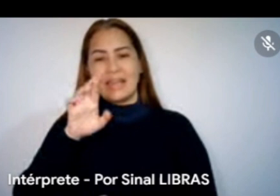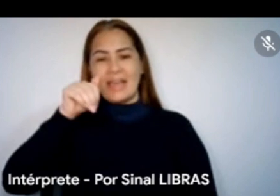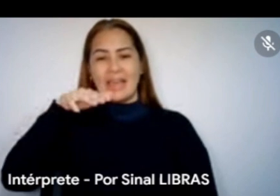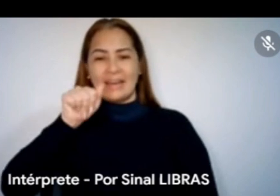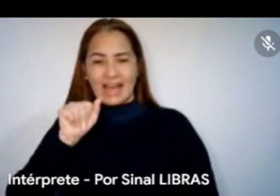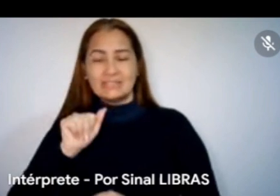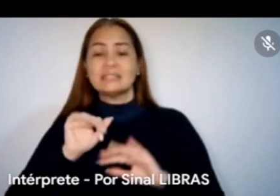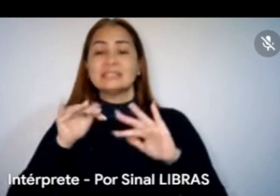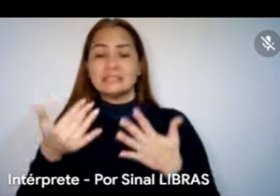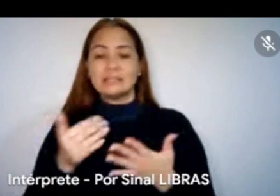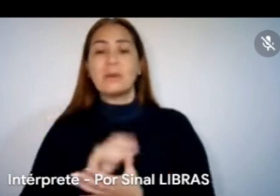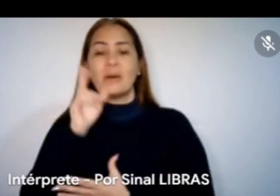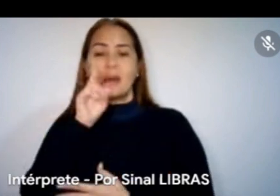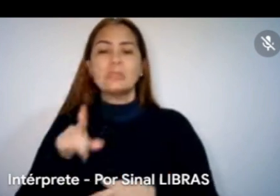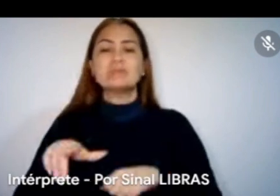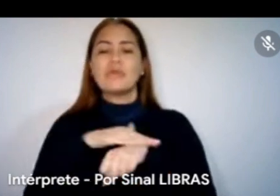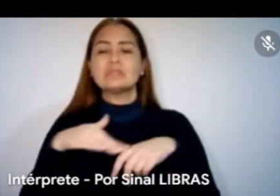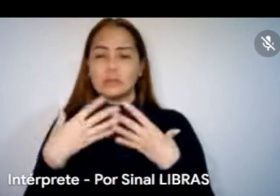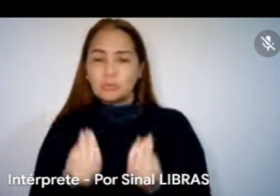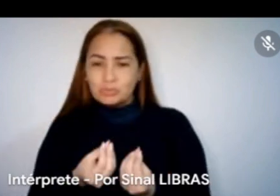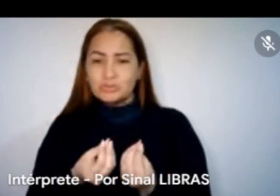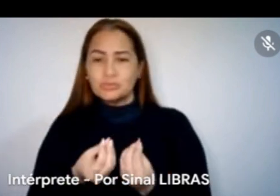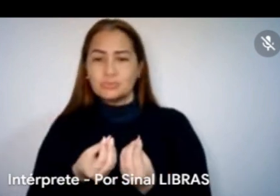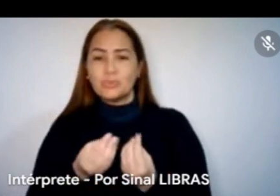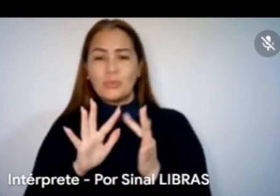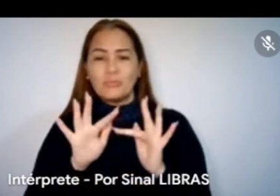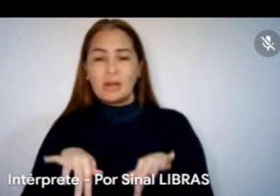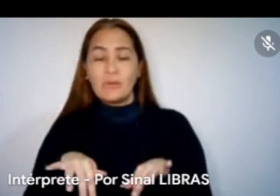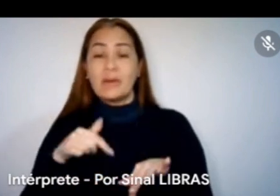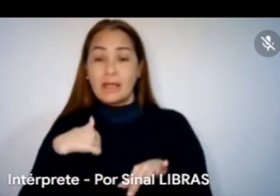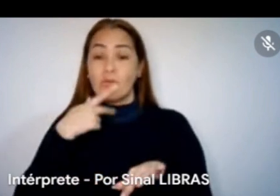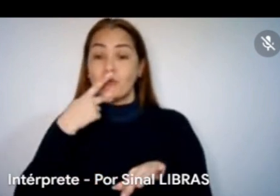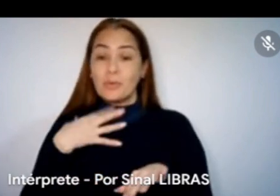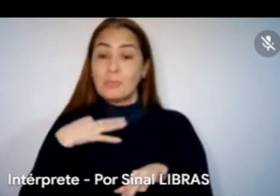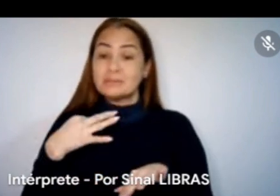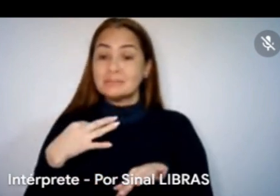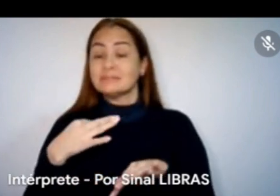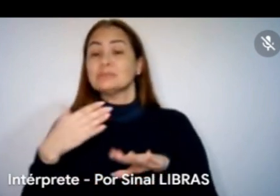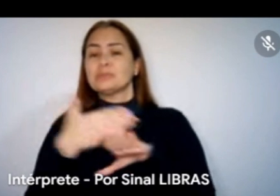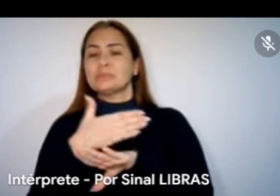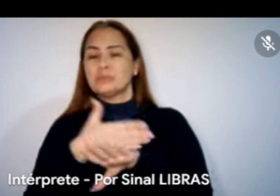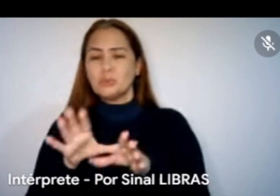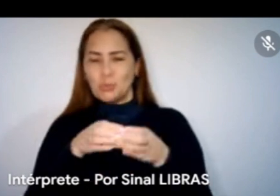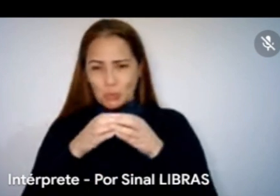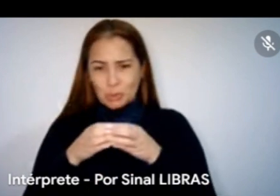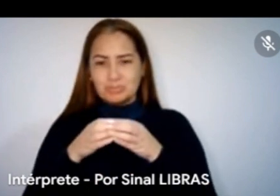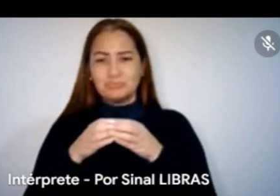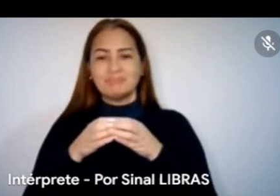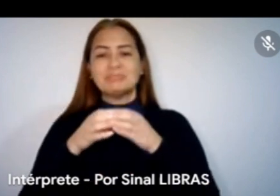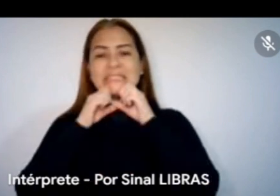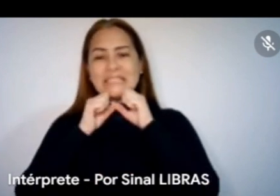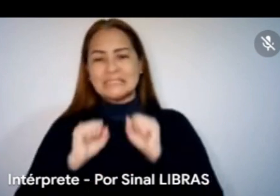da reta final de termos de cooperativa, e falo enquanto membro da equipe, né? Da secretária extraordinária de cultura. Então, assim, a